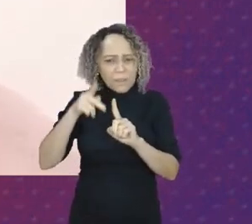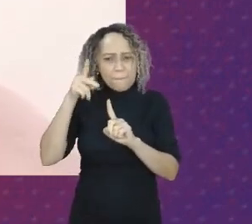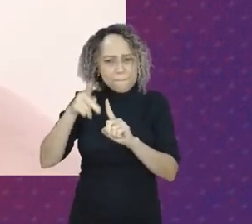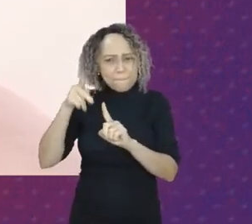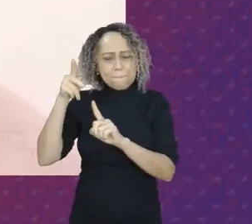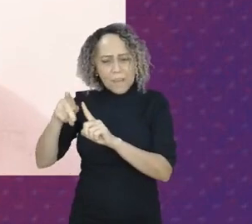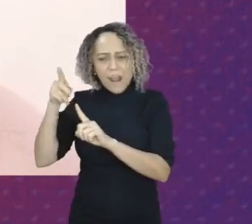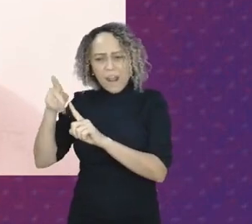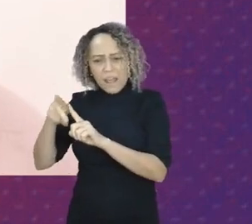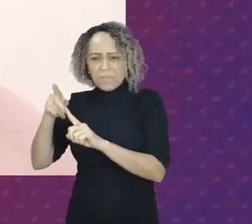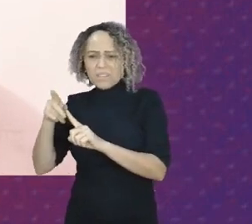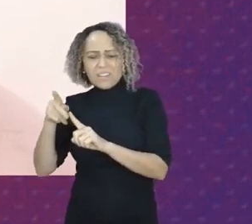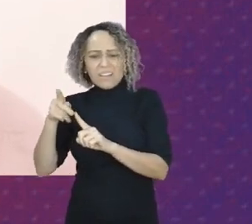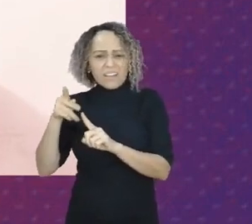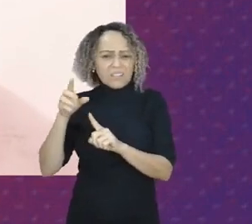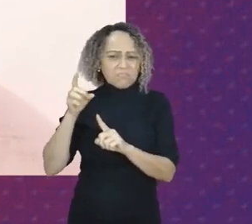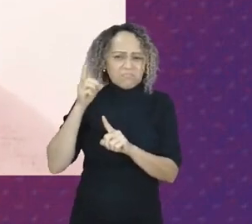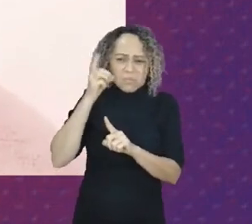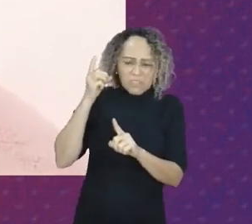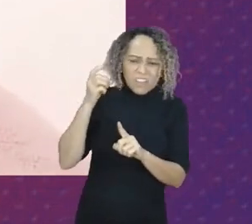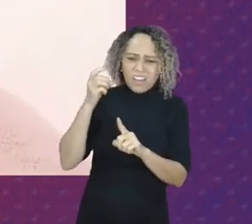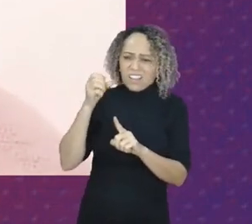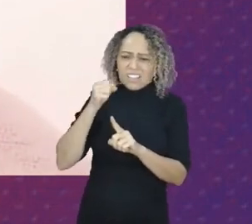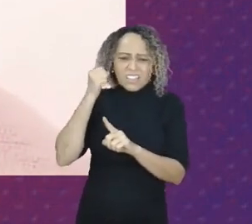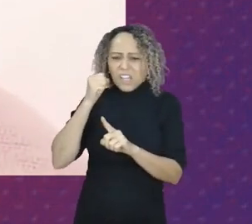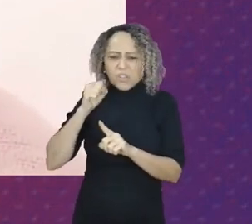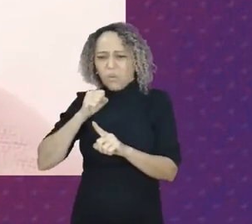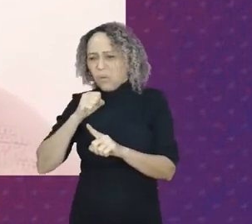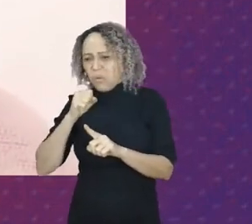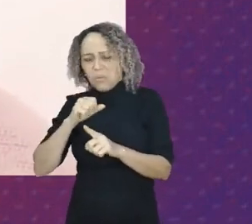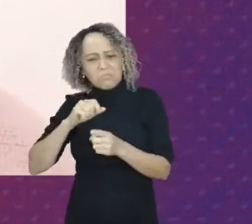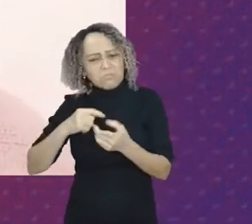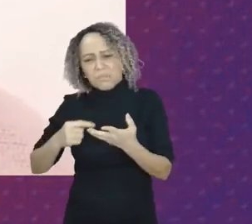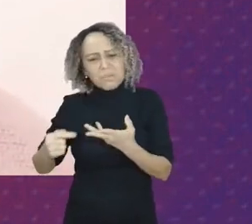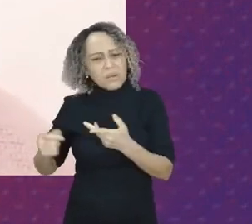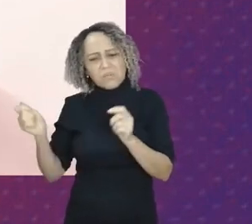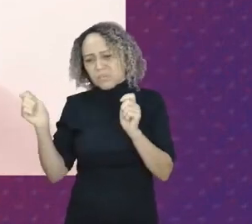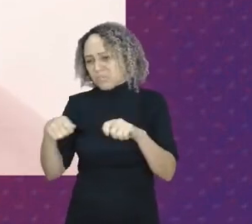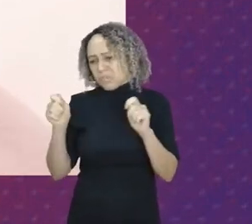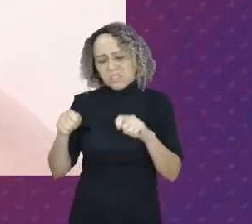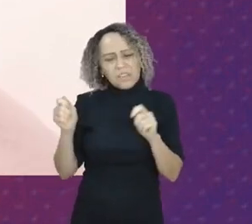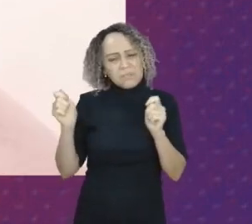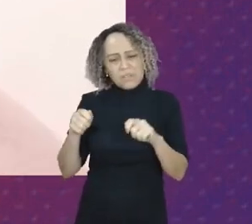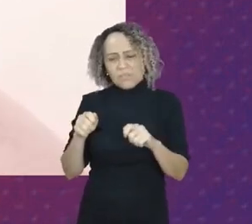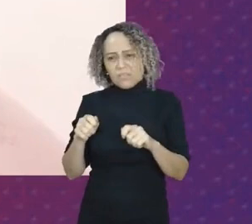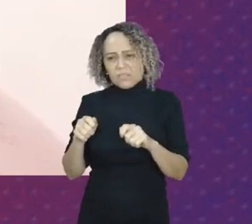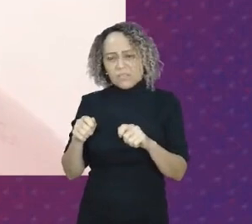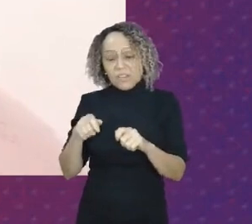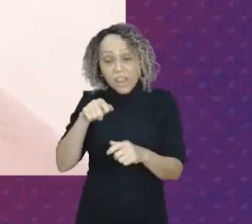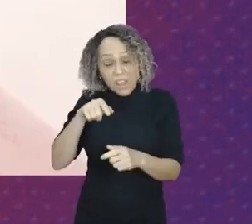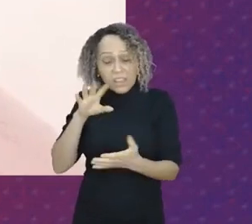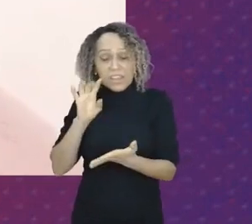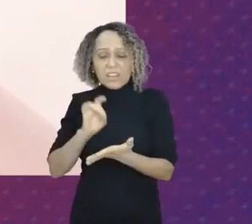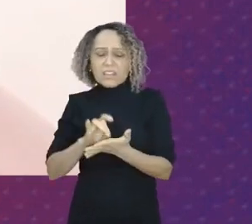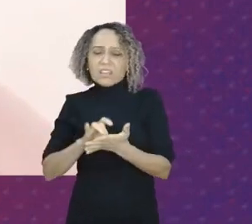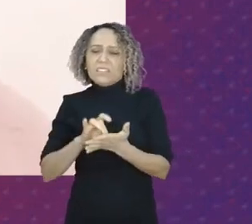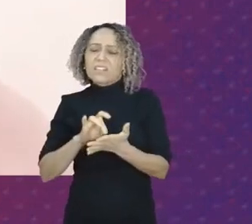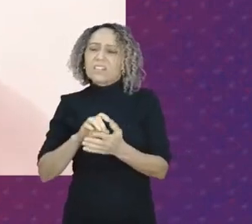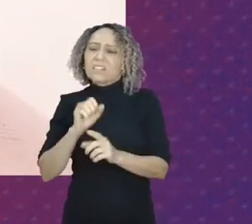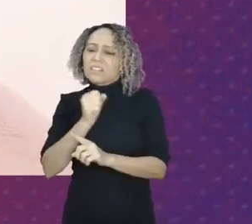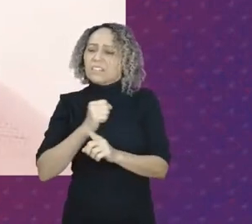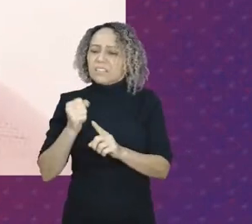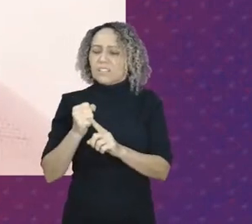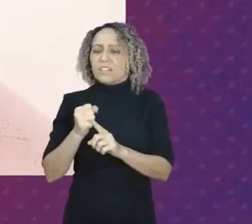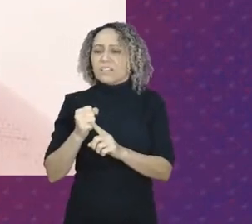forma indireta a realidade da nossa sociedade brasileira que na sua